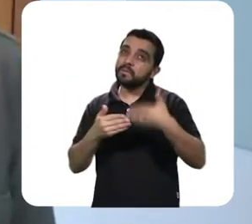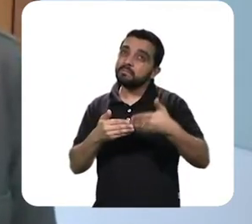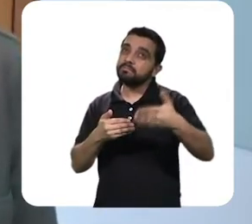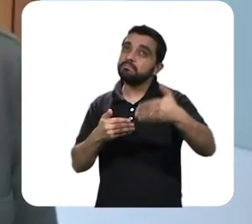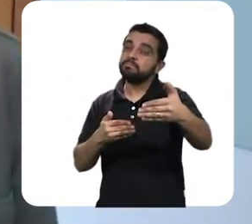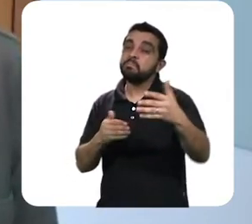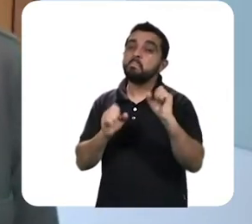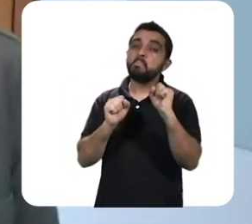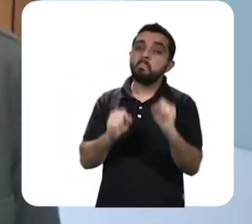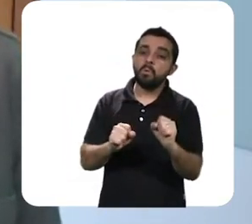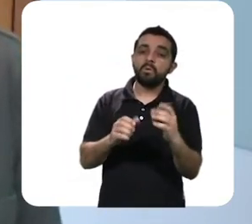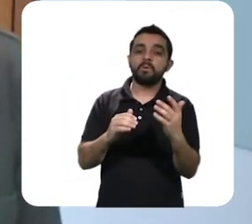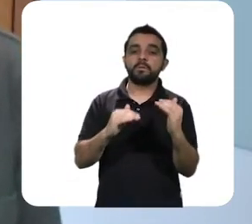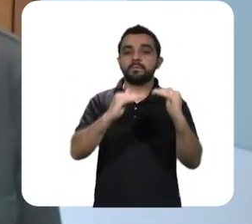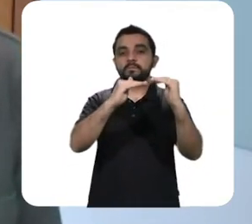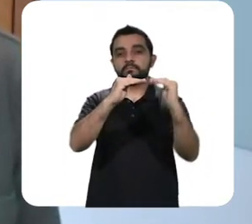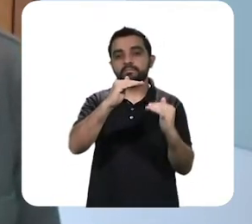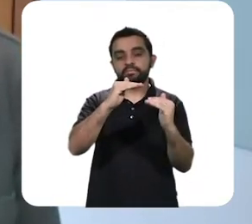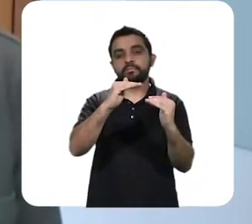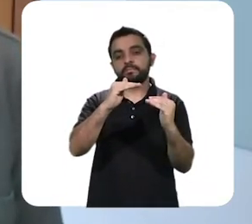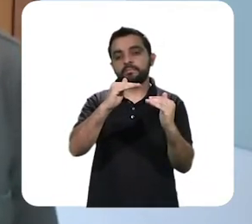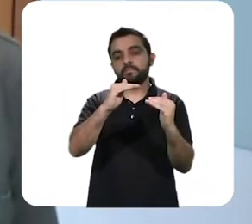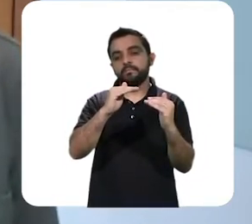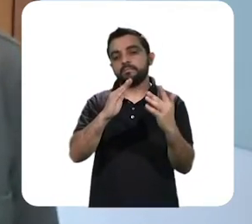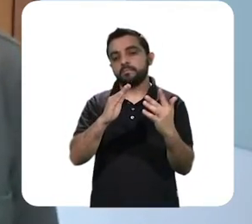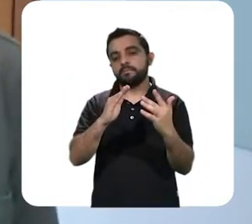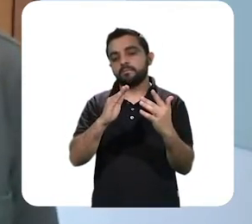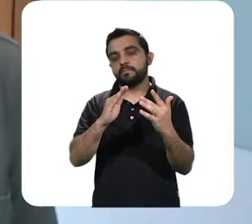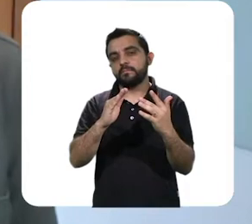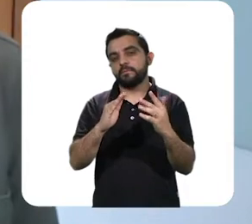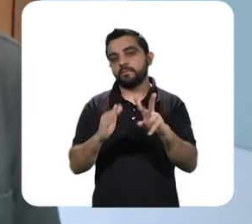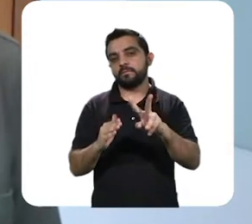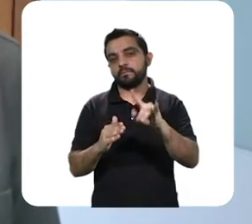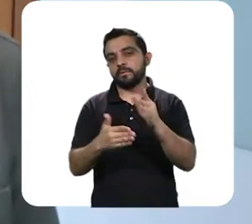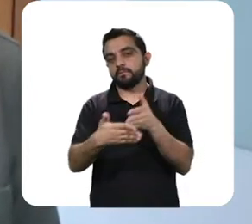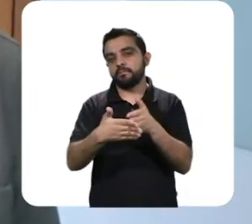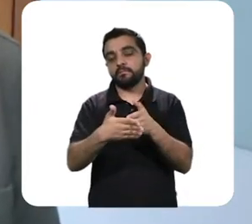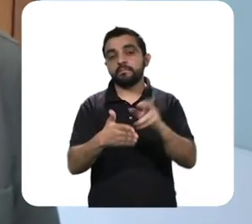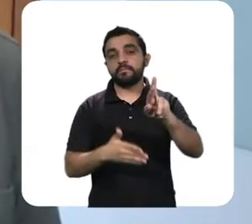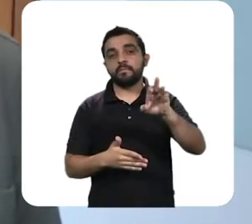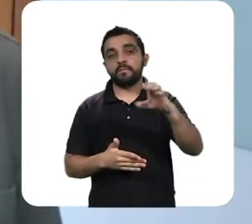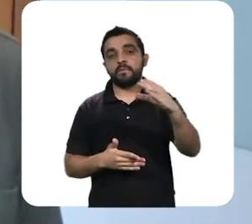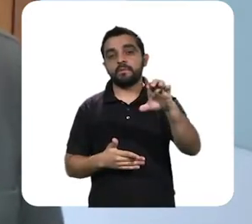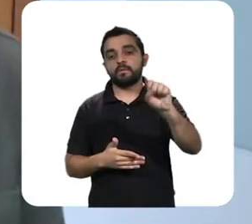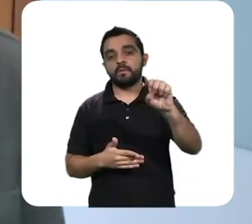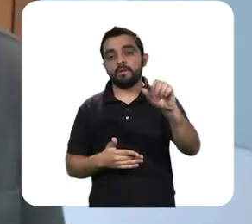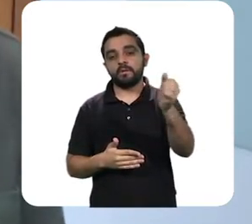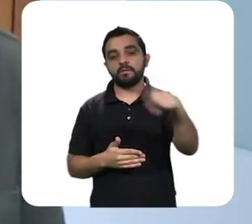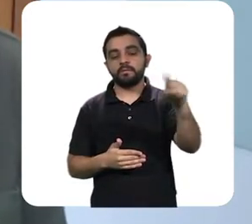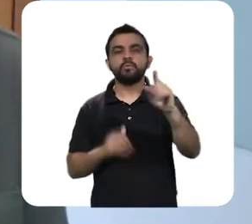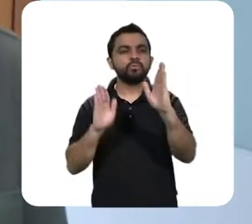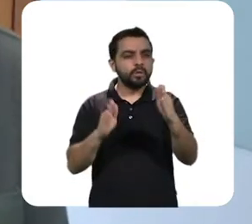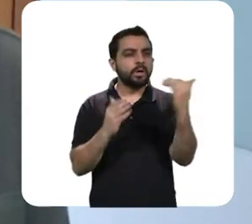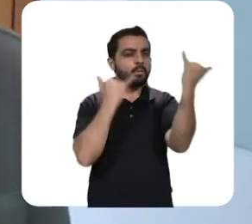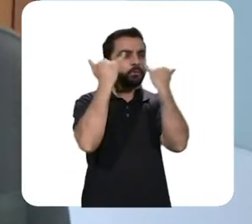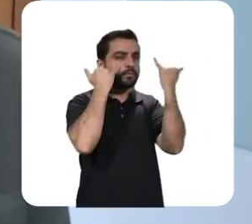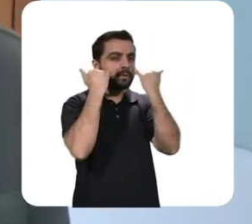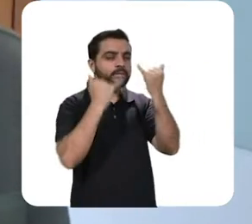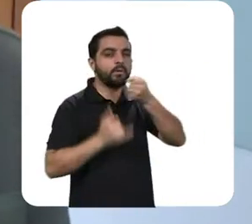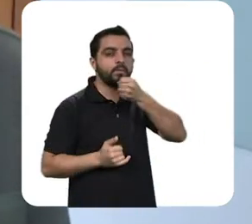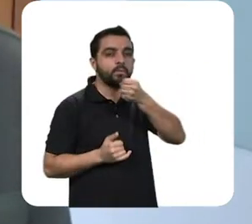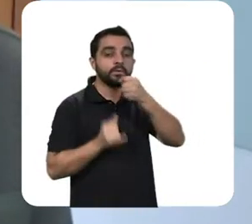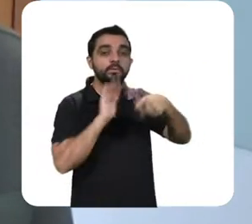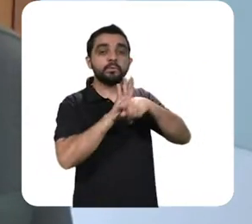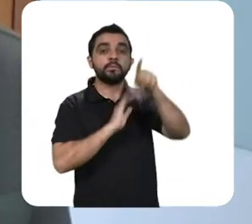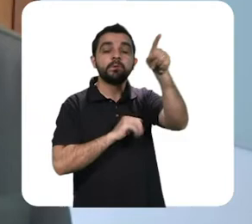daria para estimar, aí, mais ou menos, uns 2% negativo de recessão. eu ouvi uma matéria sobre a